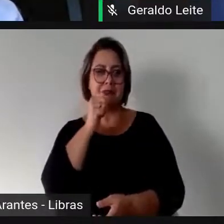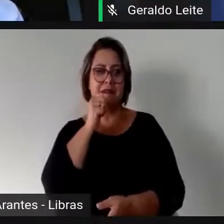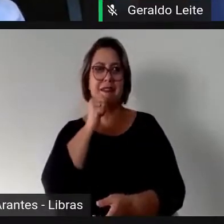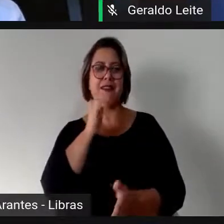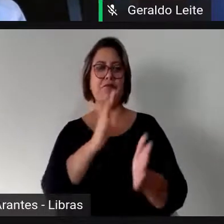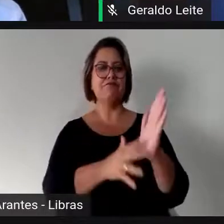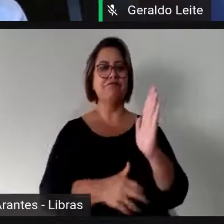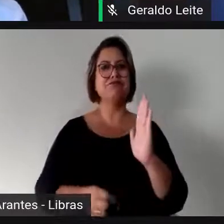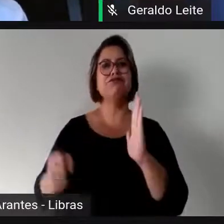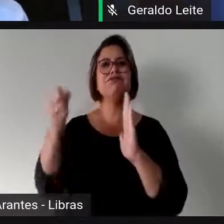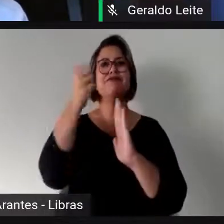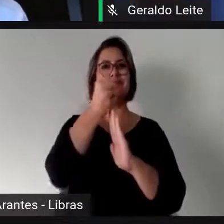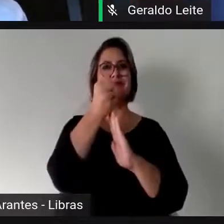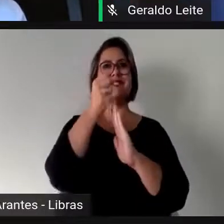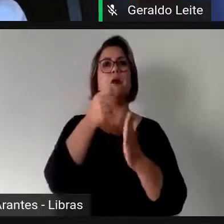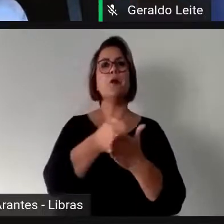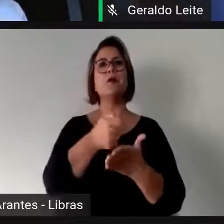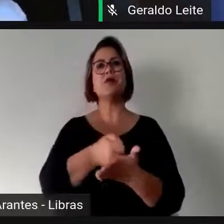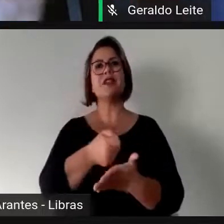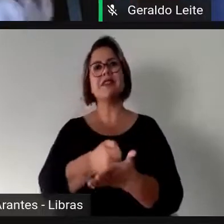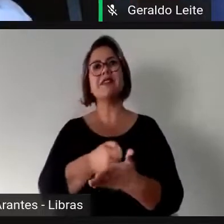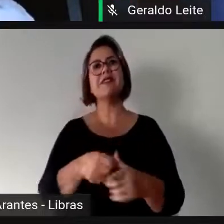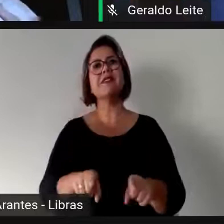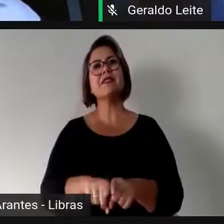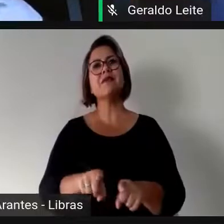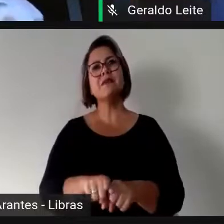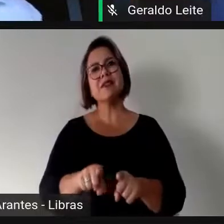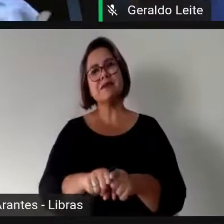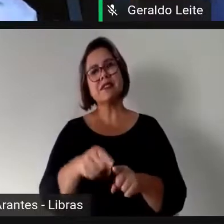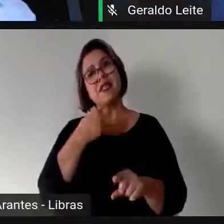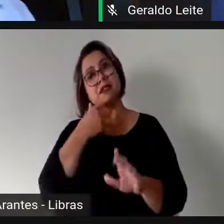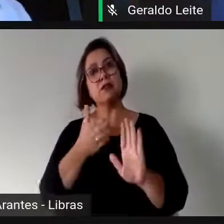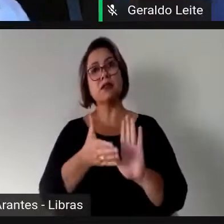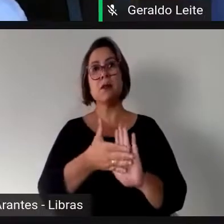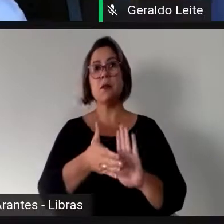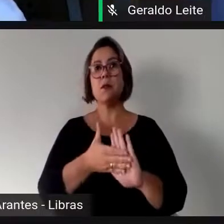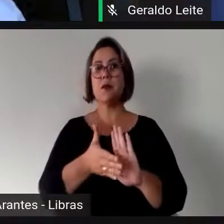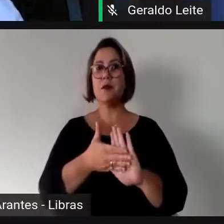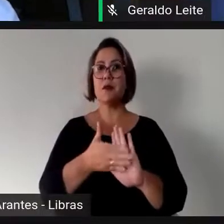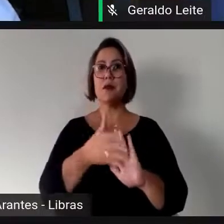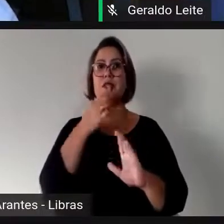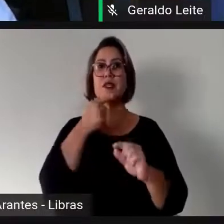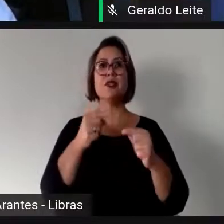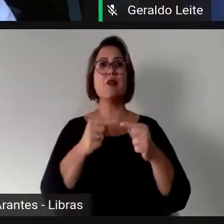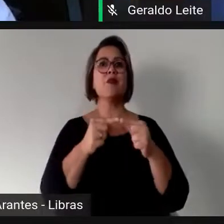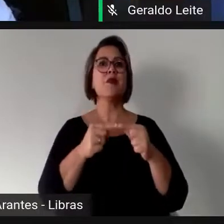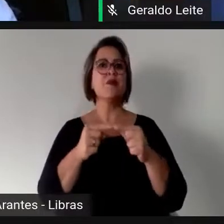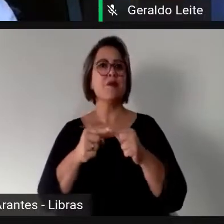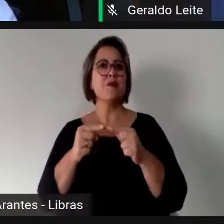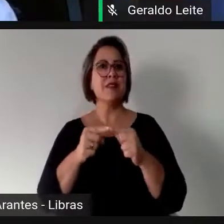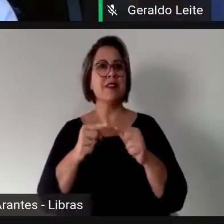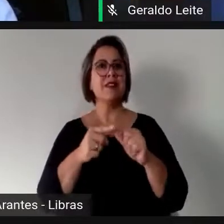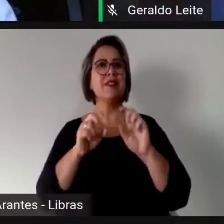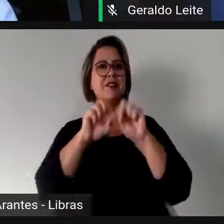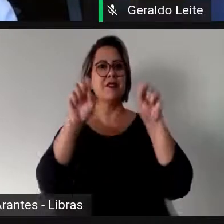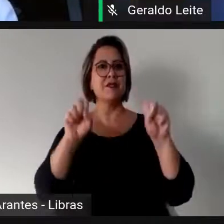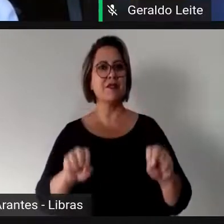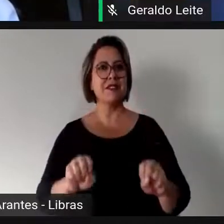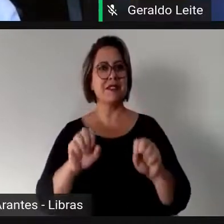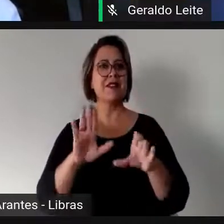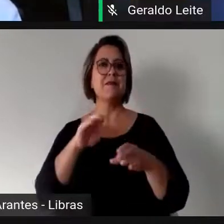interesse, né, então seria uma proposta mais adequada ao nosso sistema eleitoral, né,